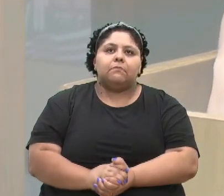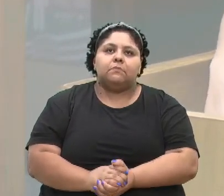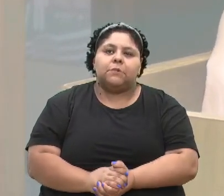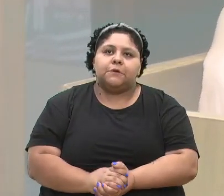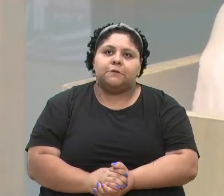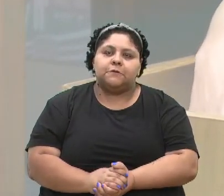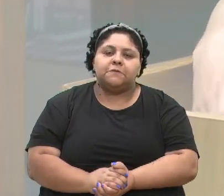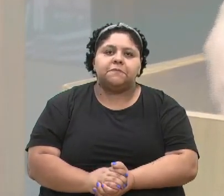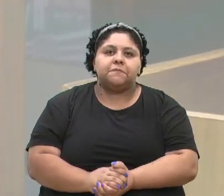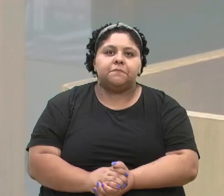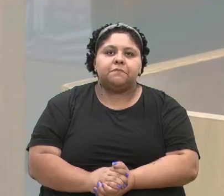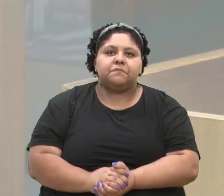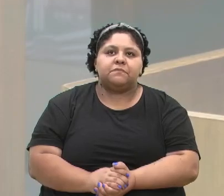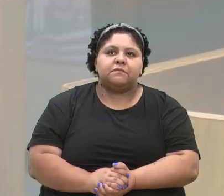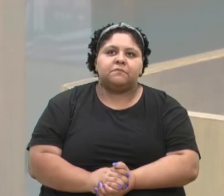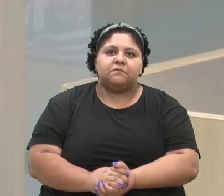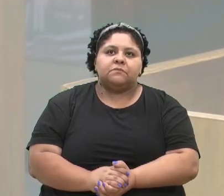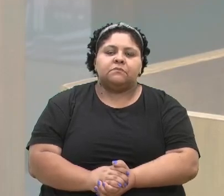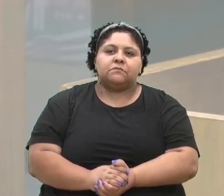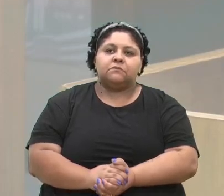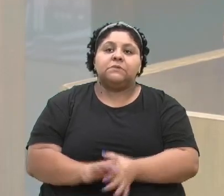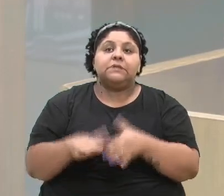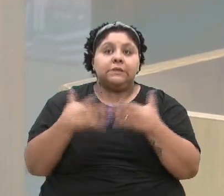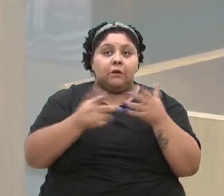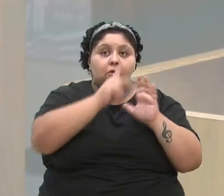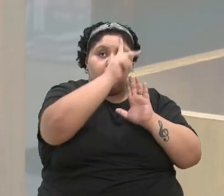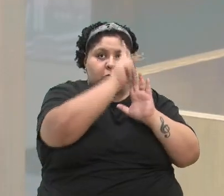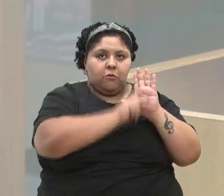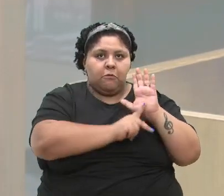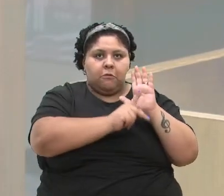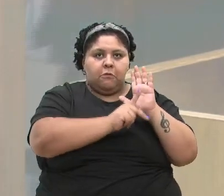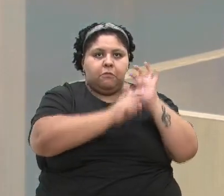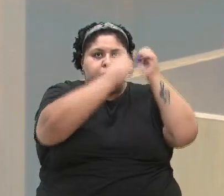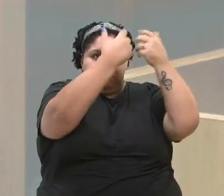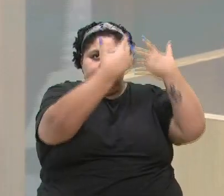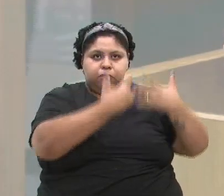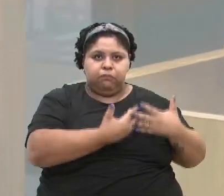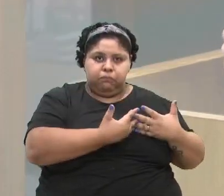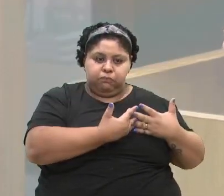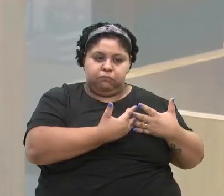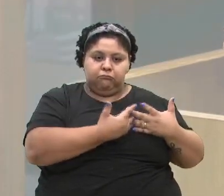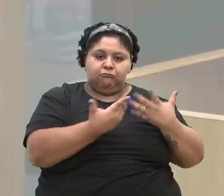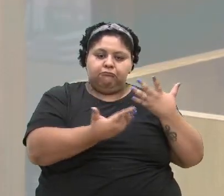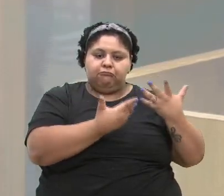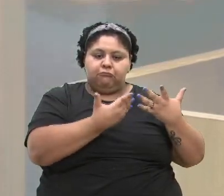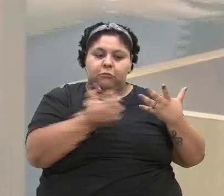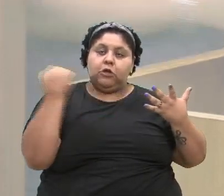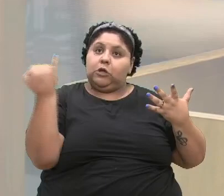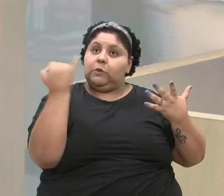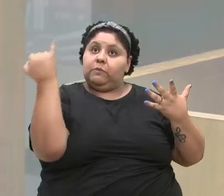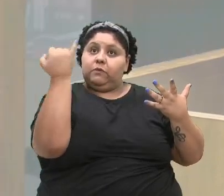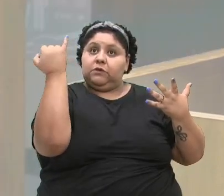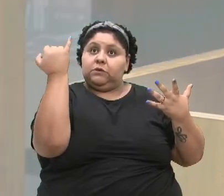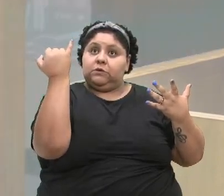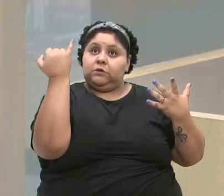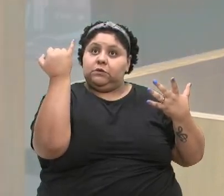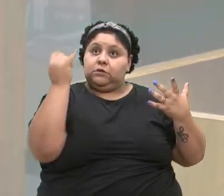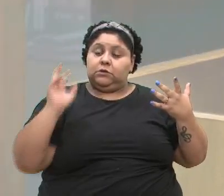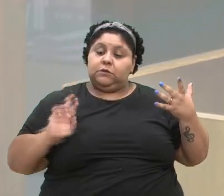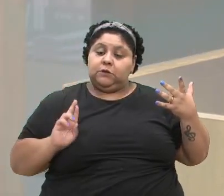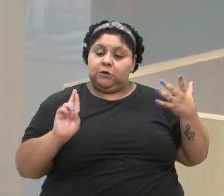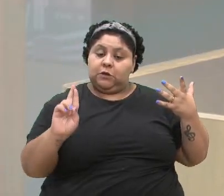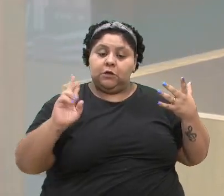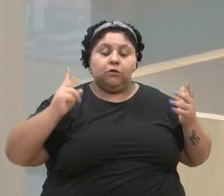Então, o presente projeto trata, é uma proposição que visa abordar uma questão de extrema relevância no âmbito da representatividade